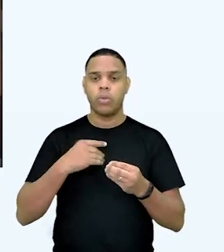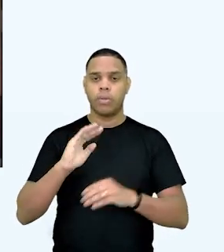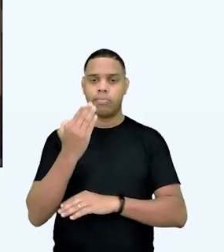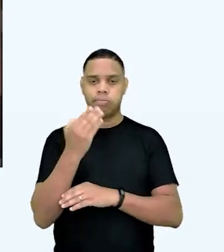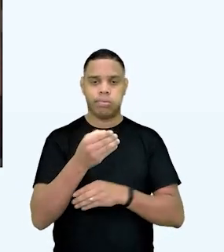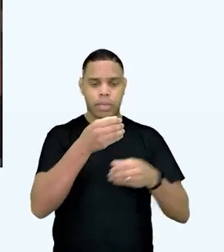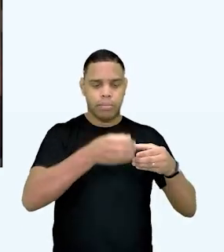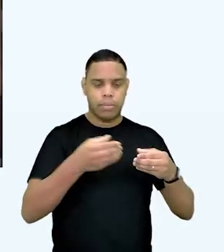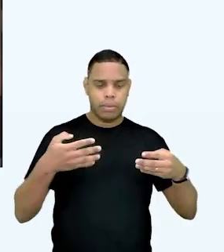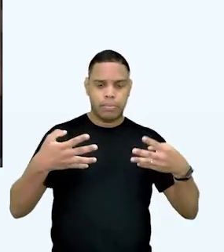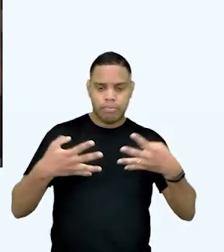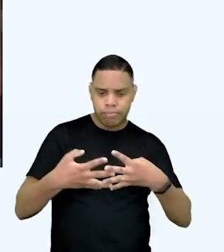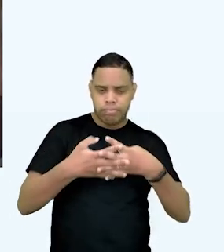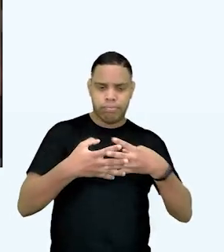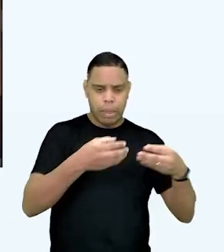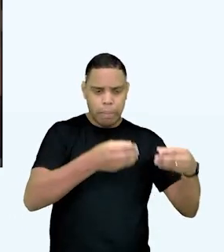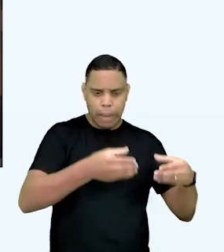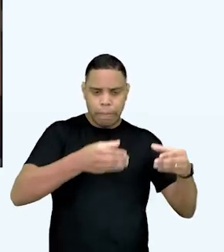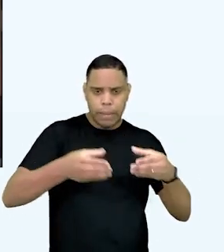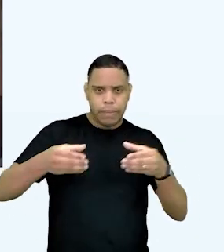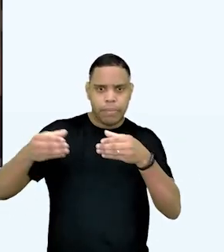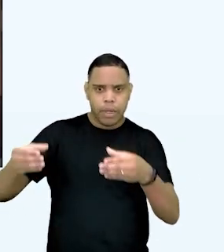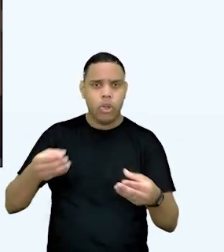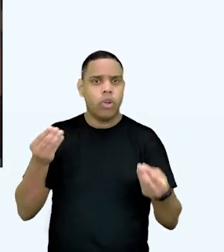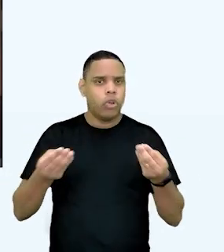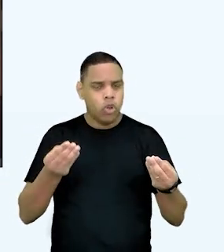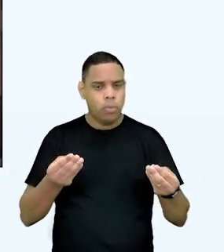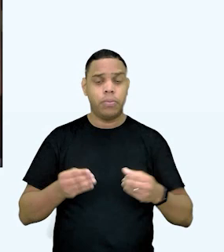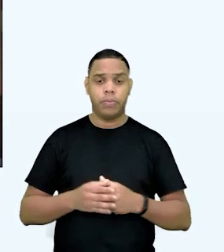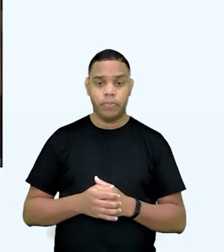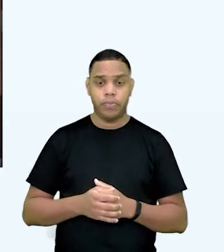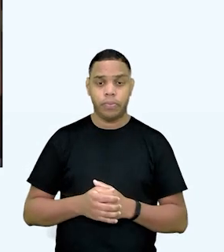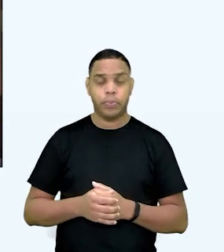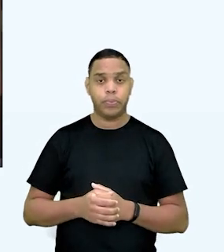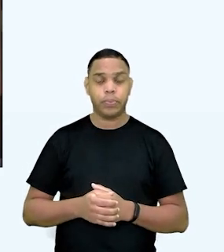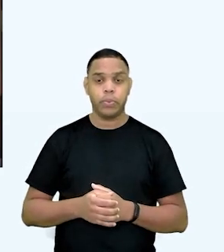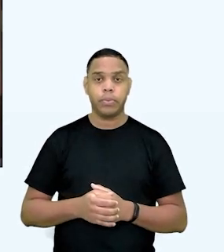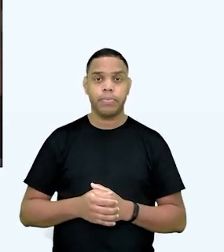uma madeira para entrelaçar a palha. É areia,